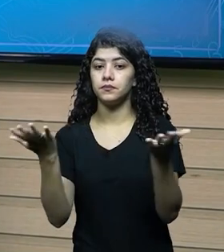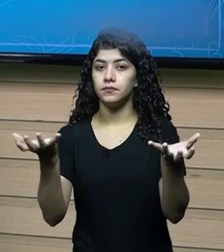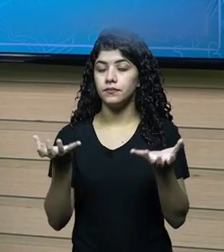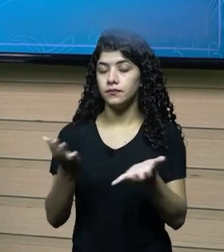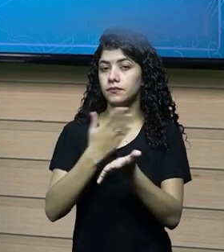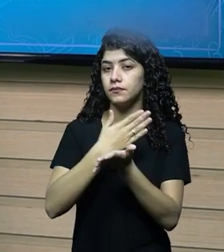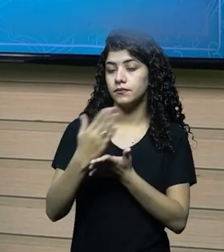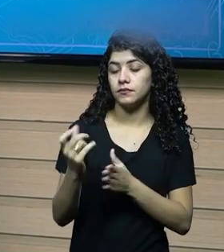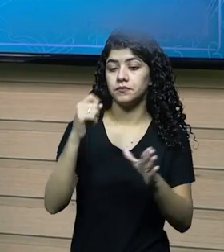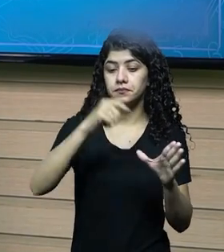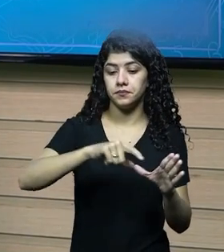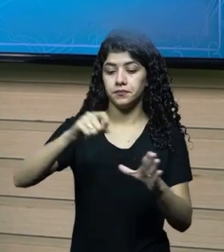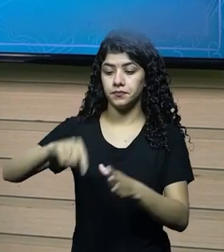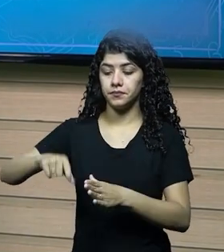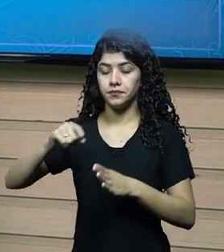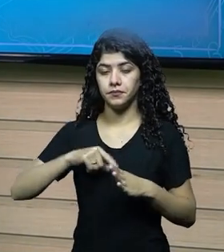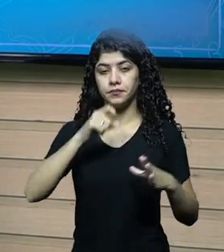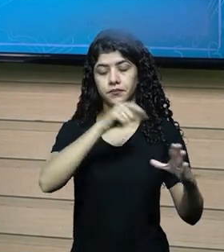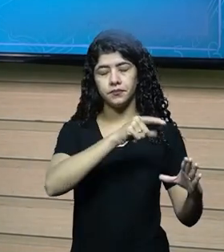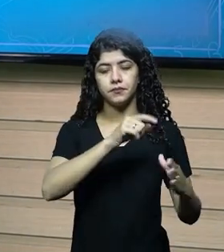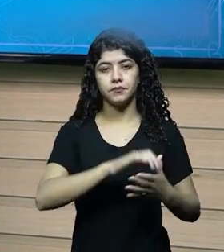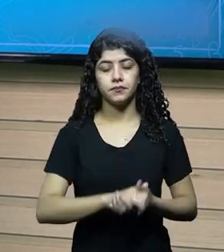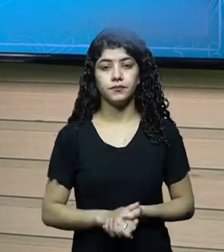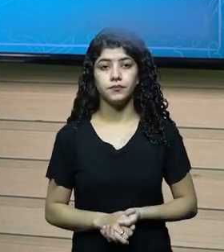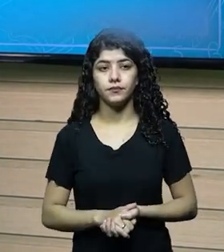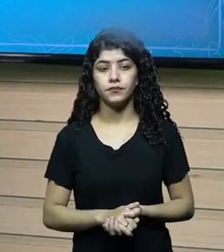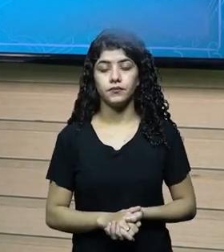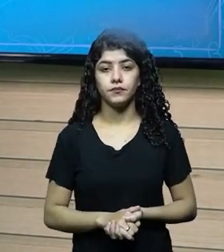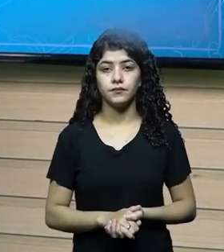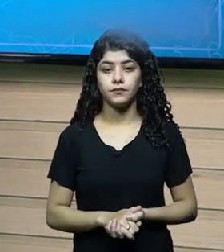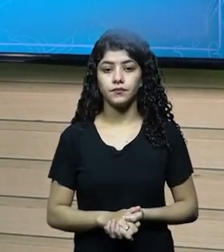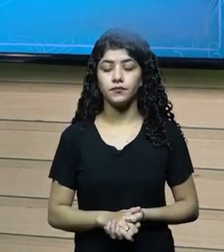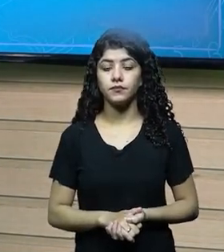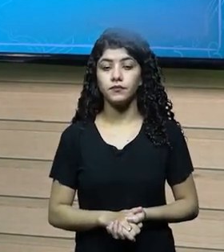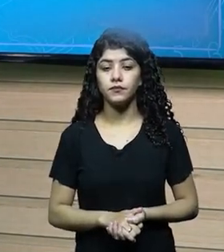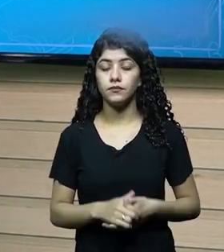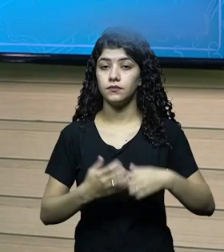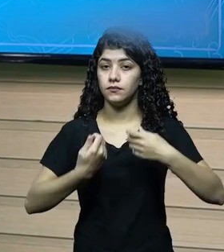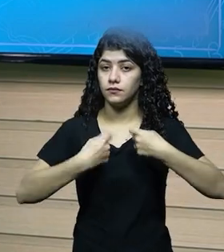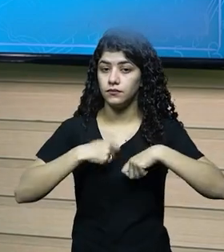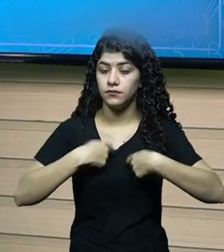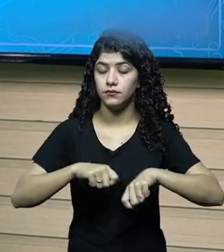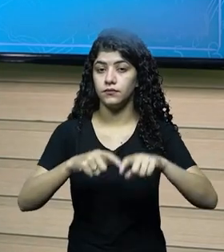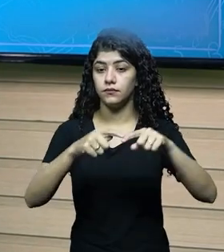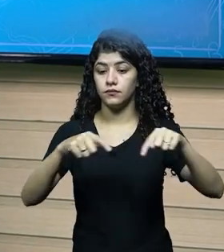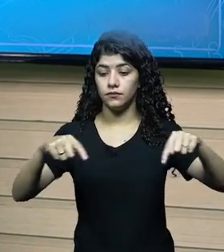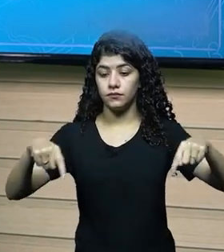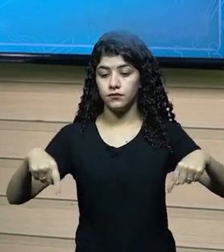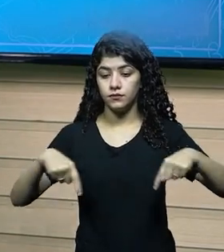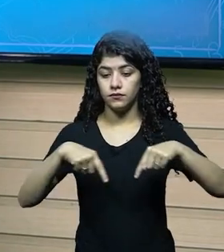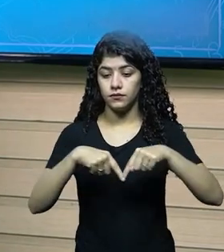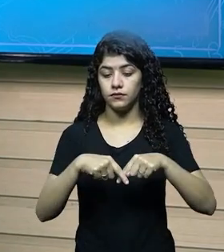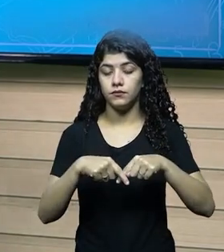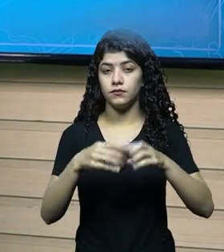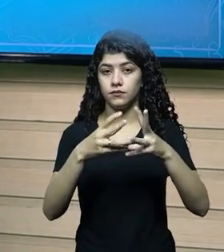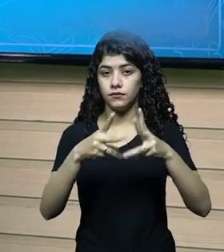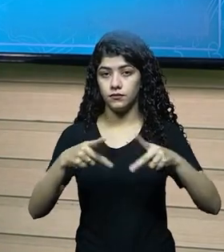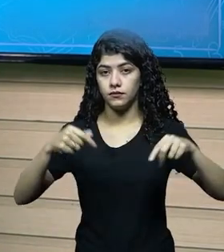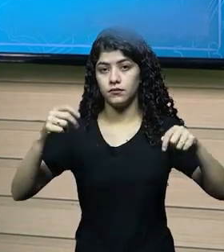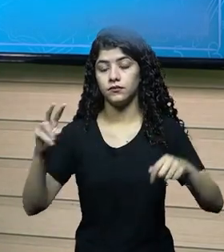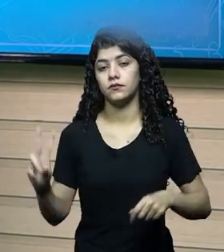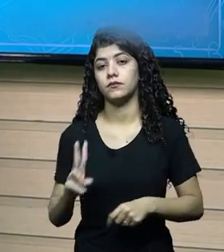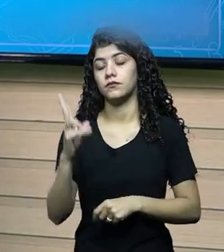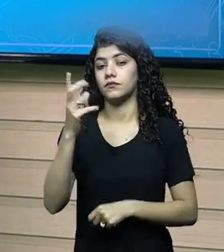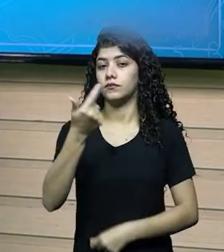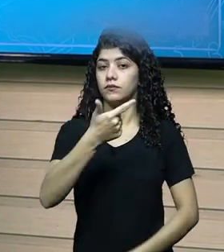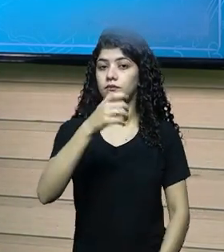plantio, certo? Quero começar uma atividade do agronegócio, e eu preciso de um terreno que custa 200 mil reais.